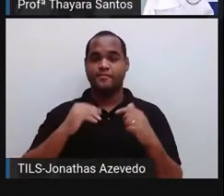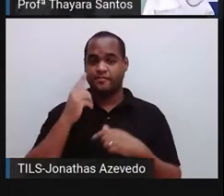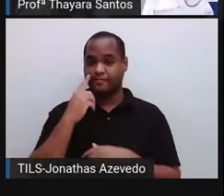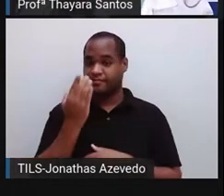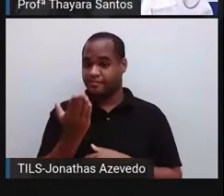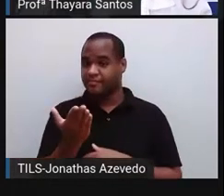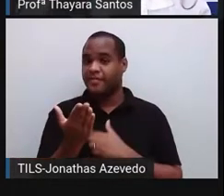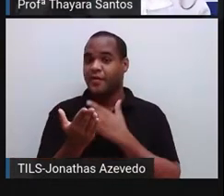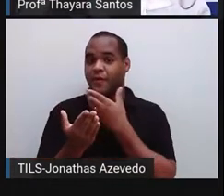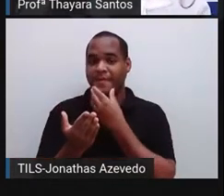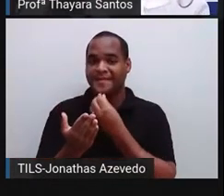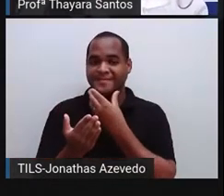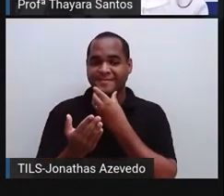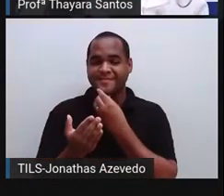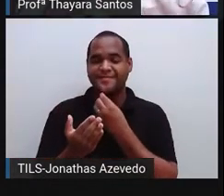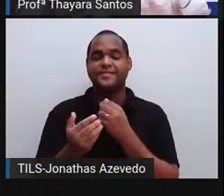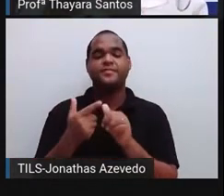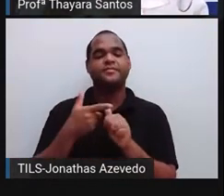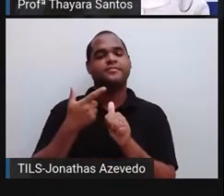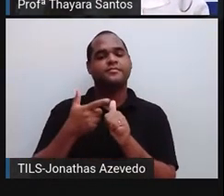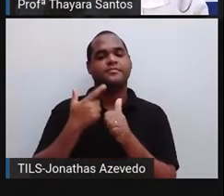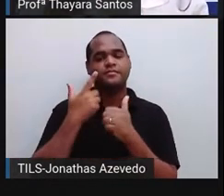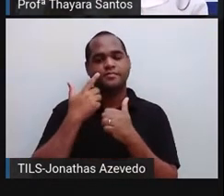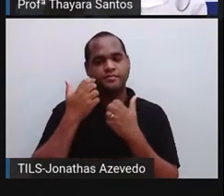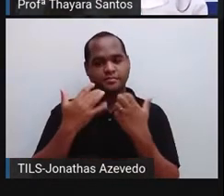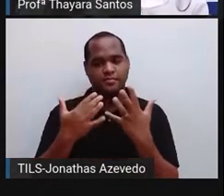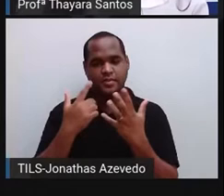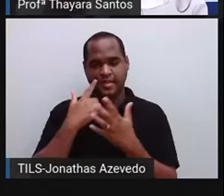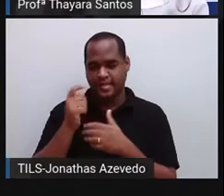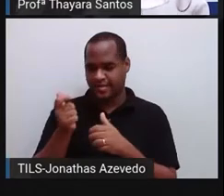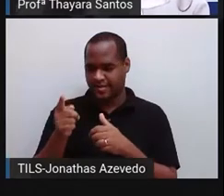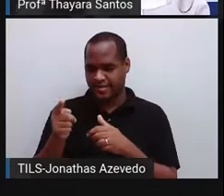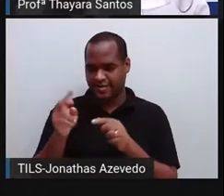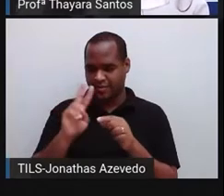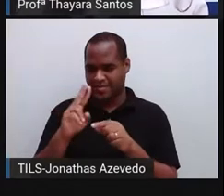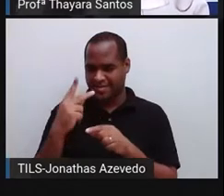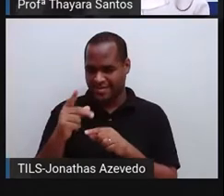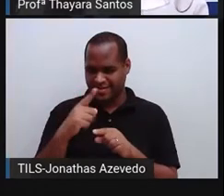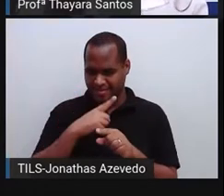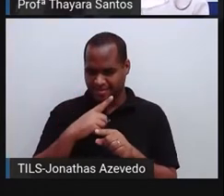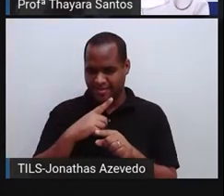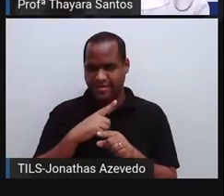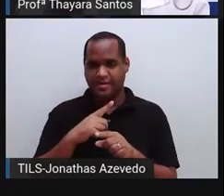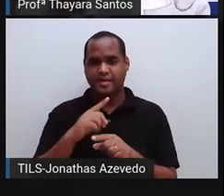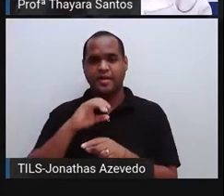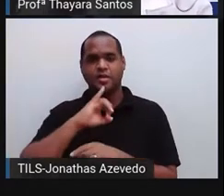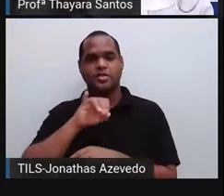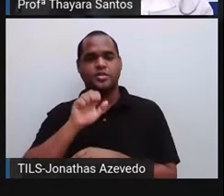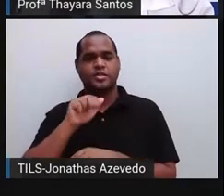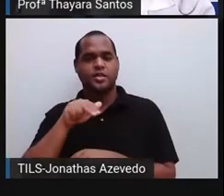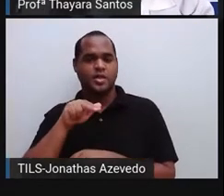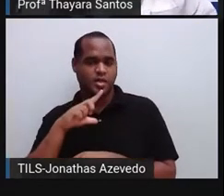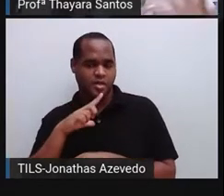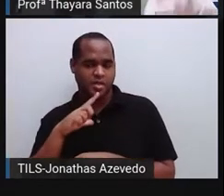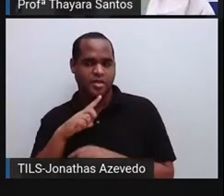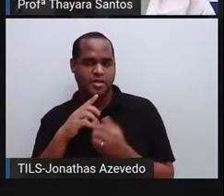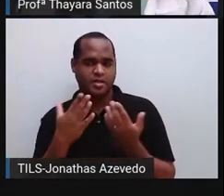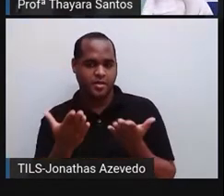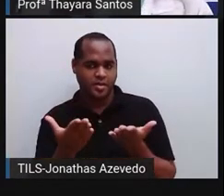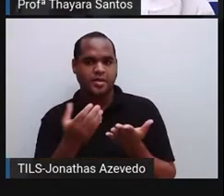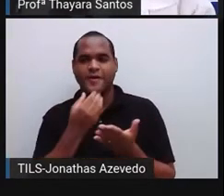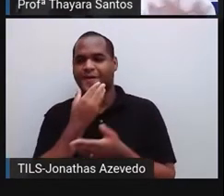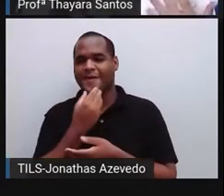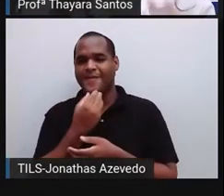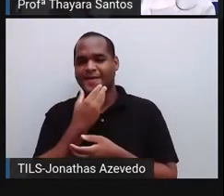Lamarck. Lamarck não tem esse nome de batismo, né? O nome dele não tem Lamarck, o nome dele é Jean-Baptiste Pierre Antoine de Monet,